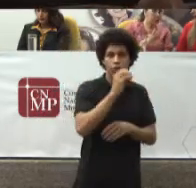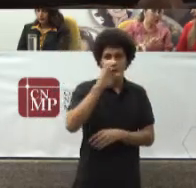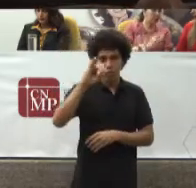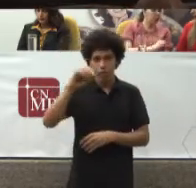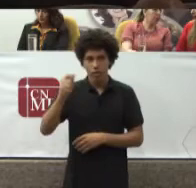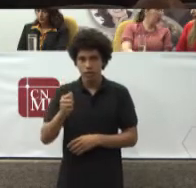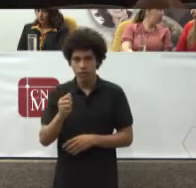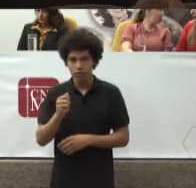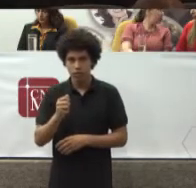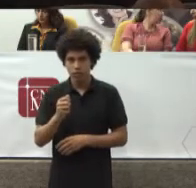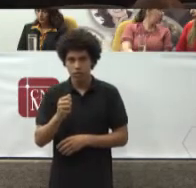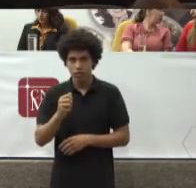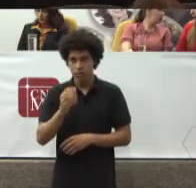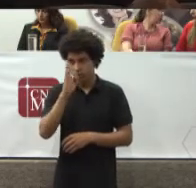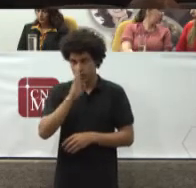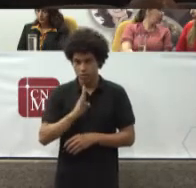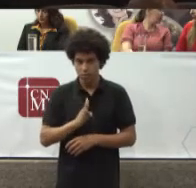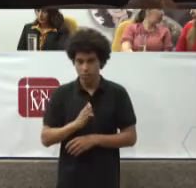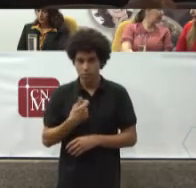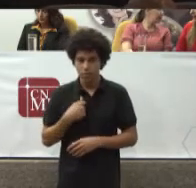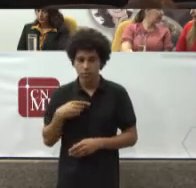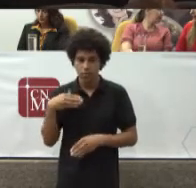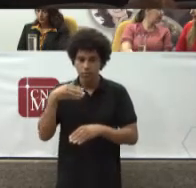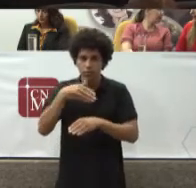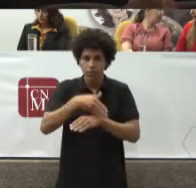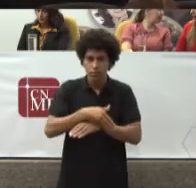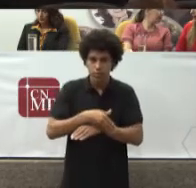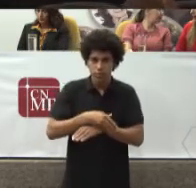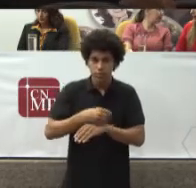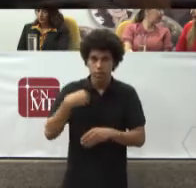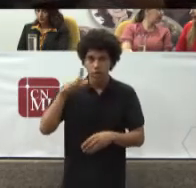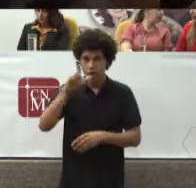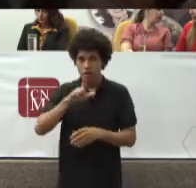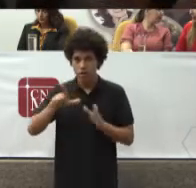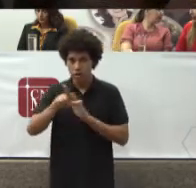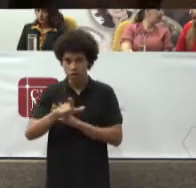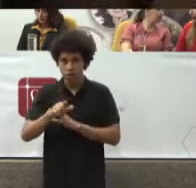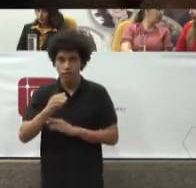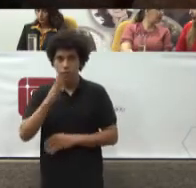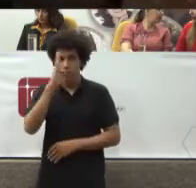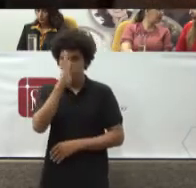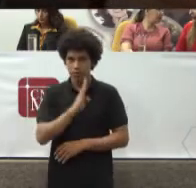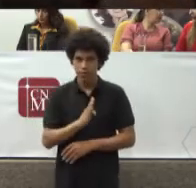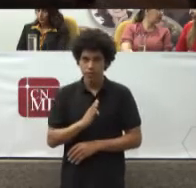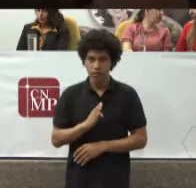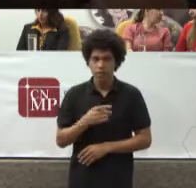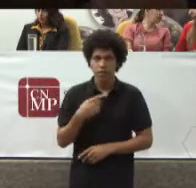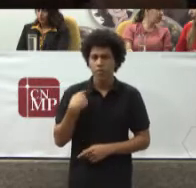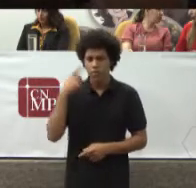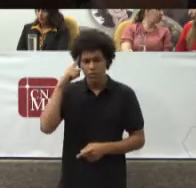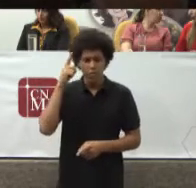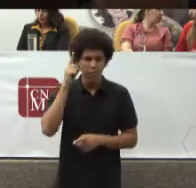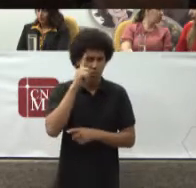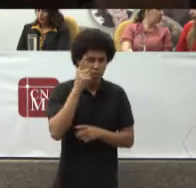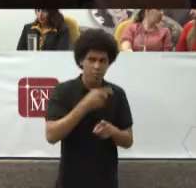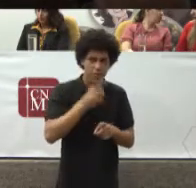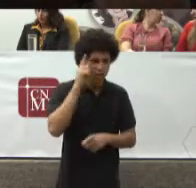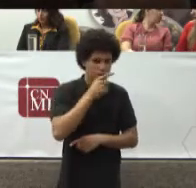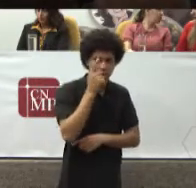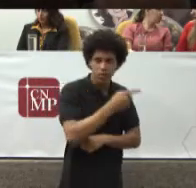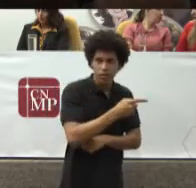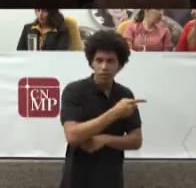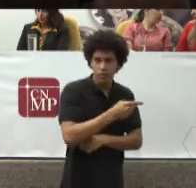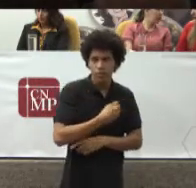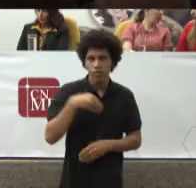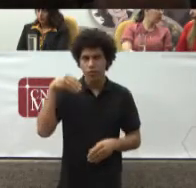comparecia Ao Legislativo Brasileiro Demandando Instrumentos De trabalho O ECA